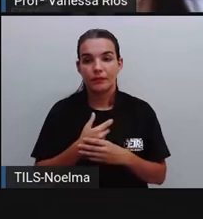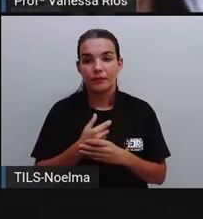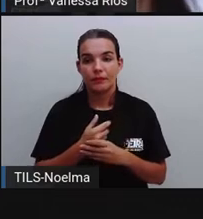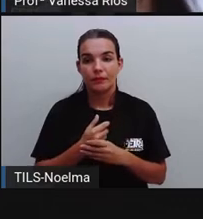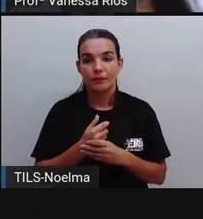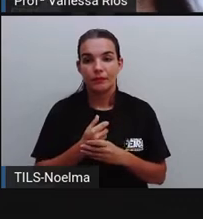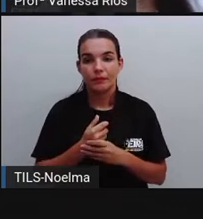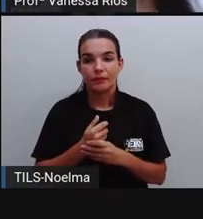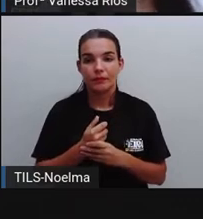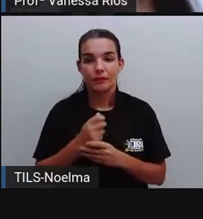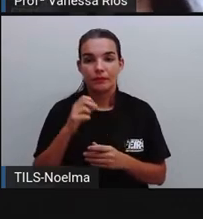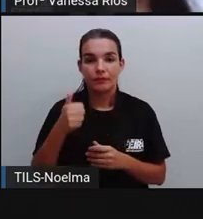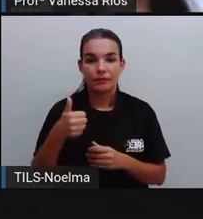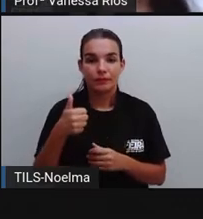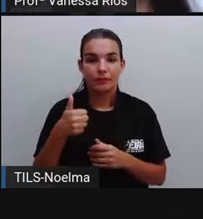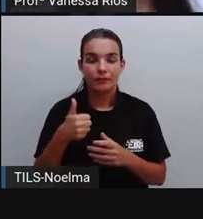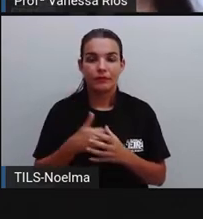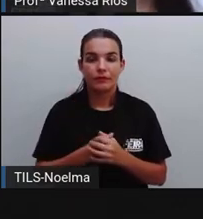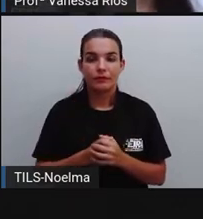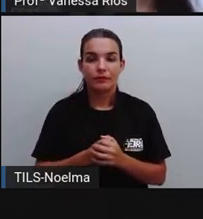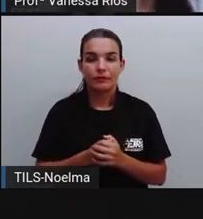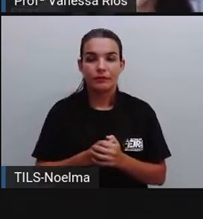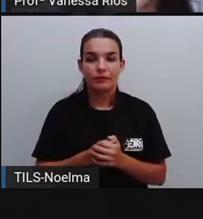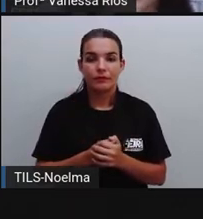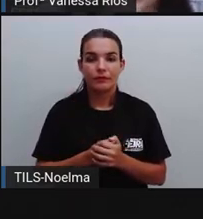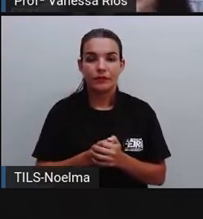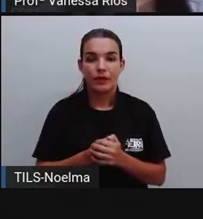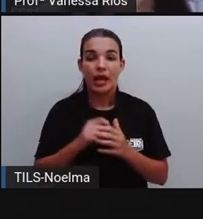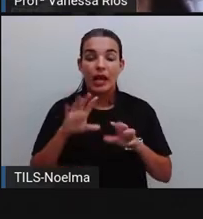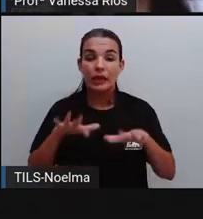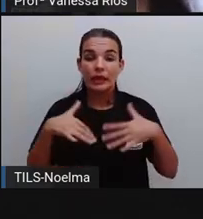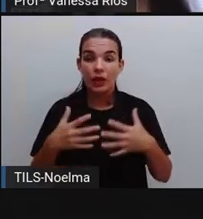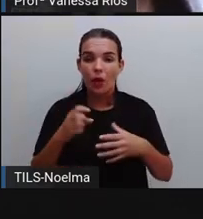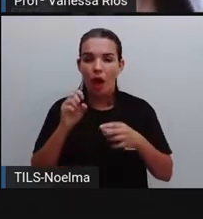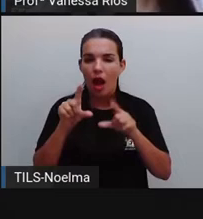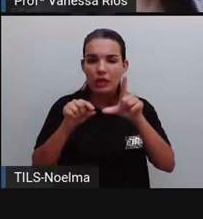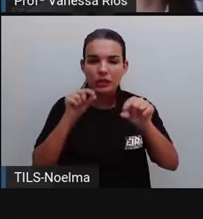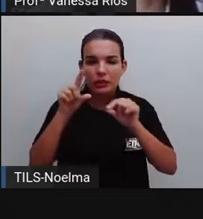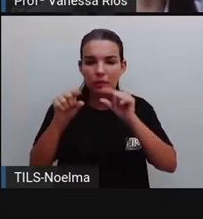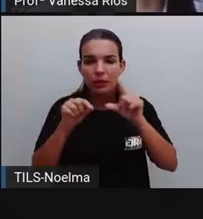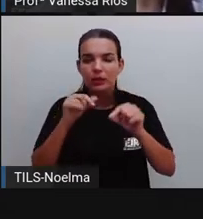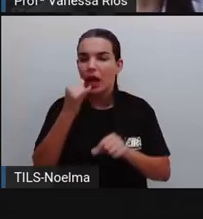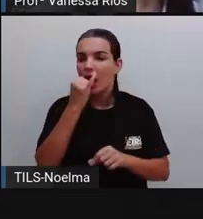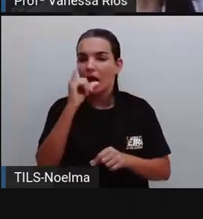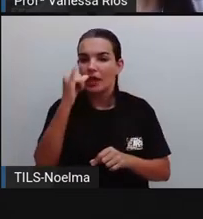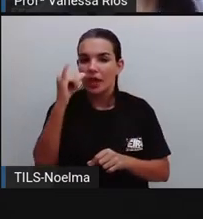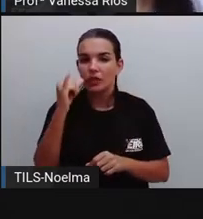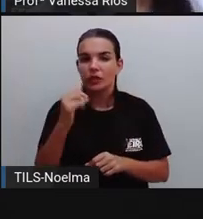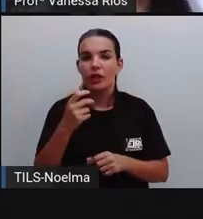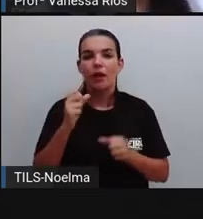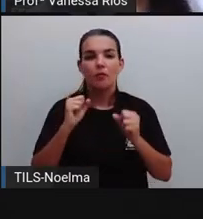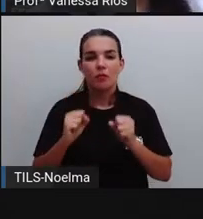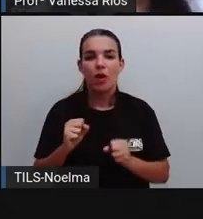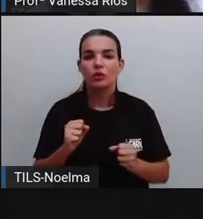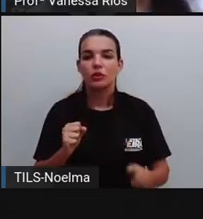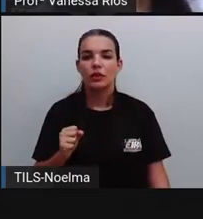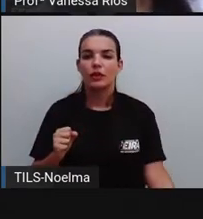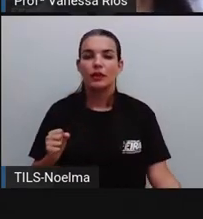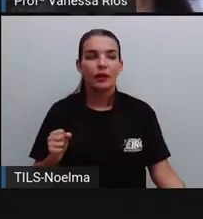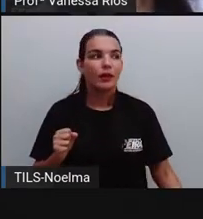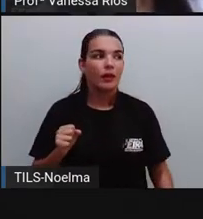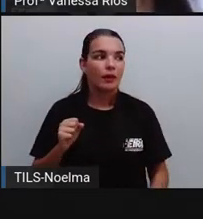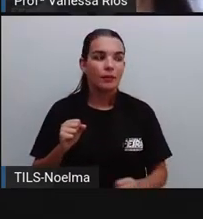E aí é convertida, né? Através de equipamentos específicos em energia elétrica utilizada aí nas